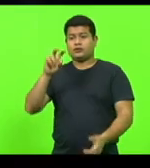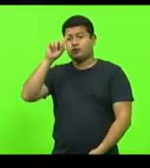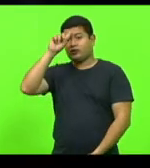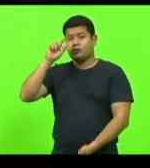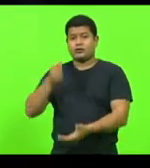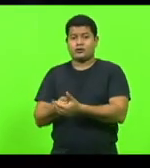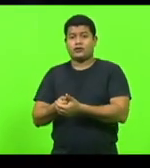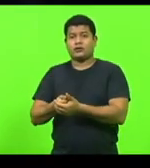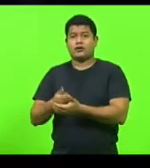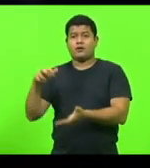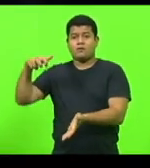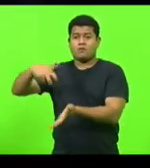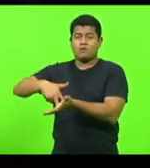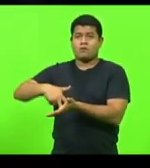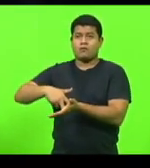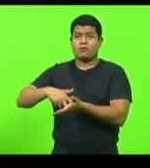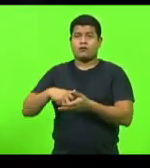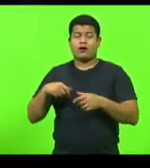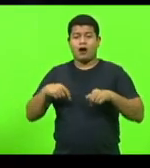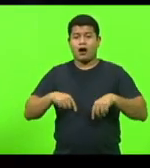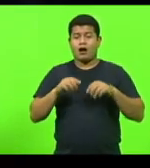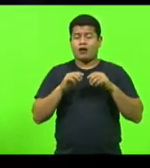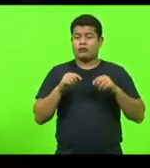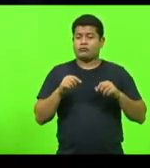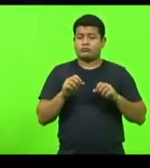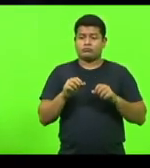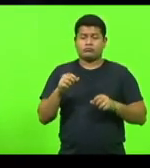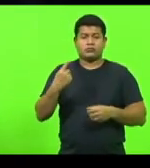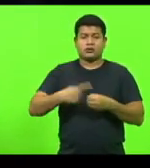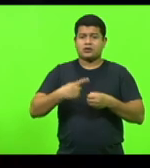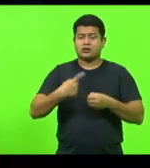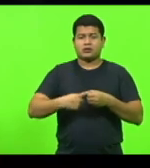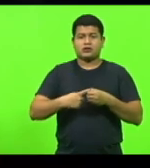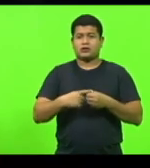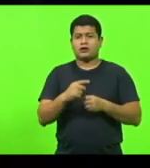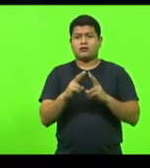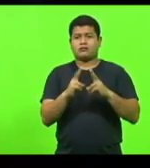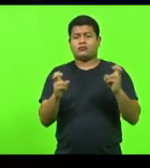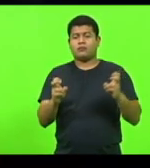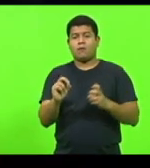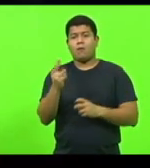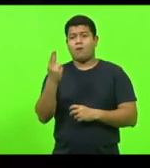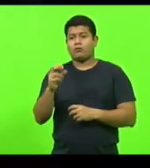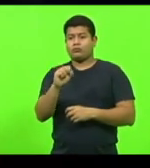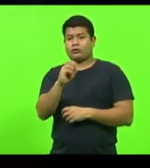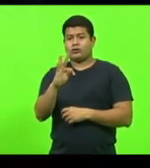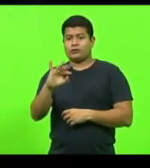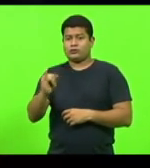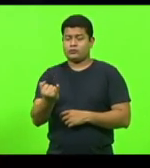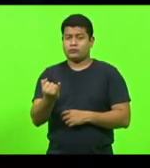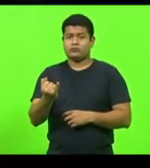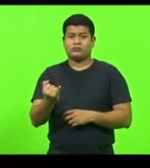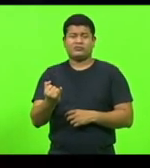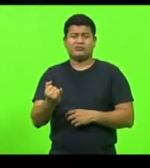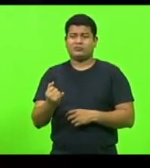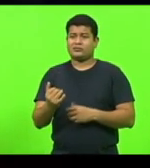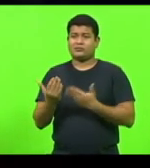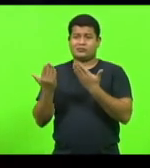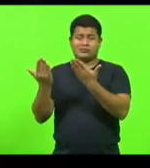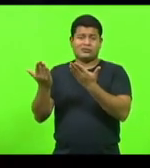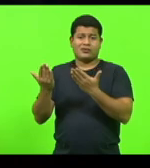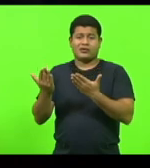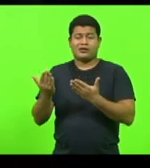nem aqui no Fórum da capital de Florianópolis, nem aqui no STJ, muito menos no Superior Tribunal